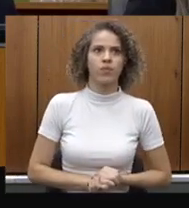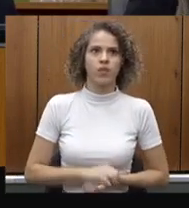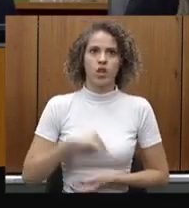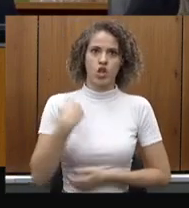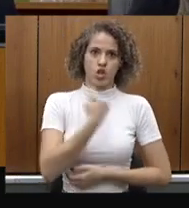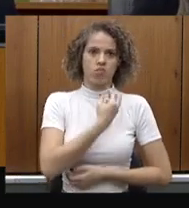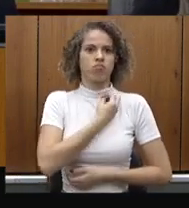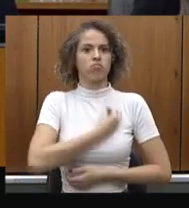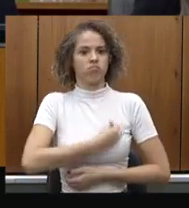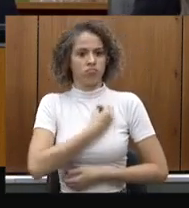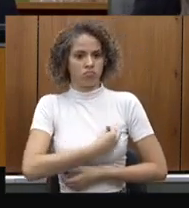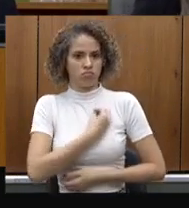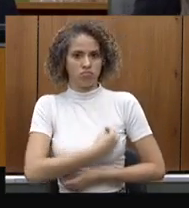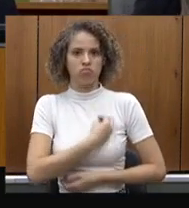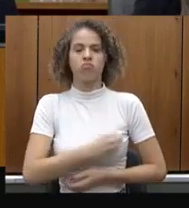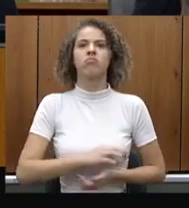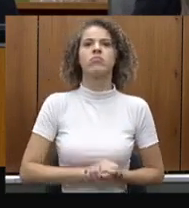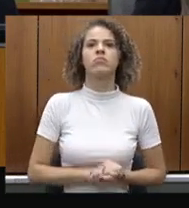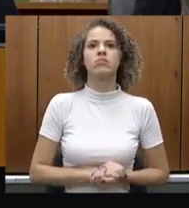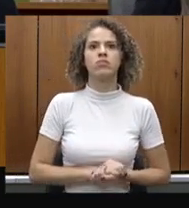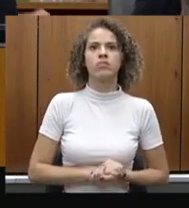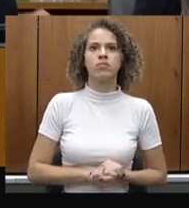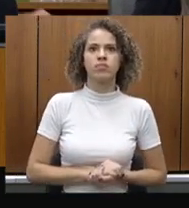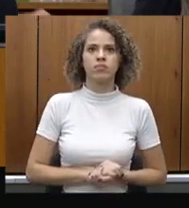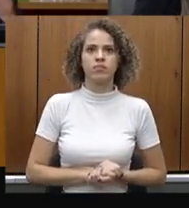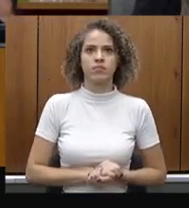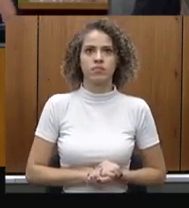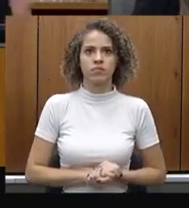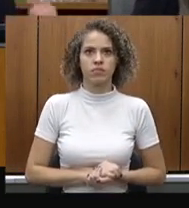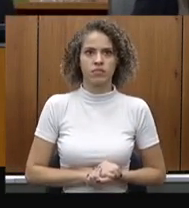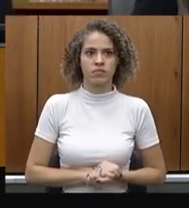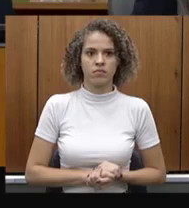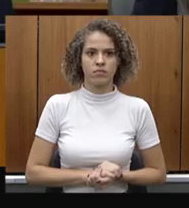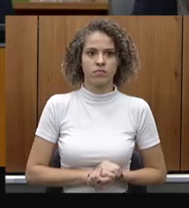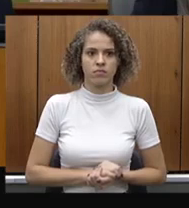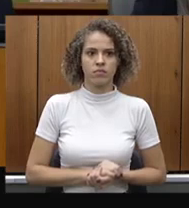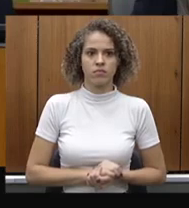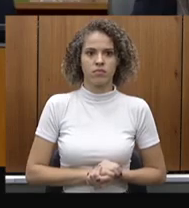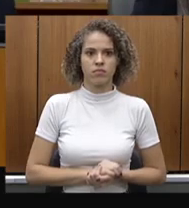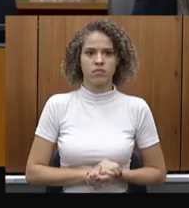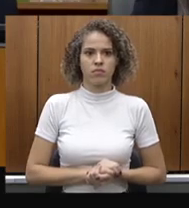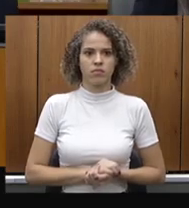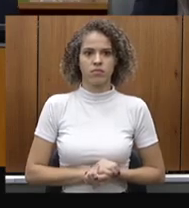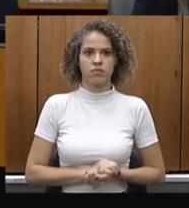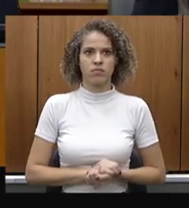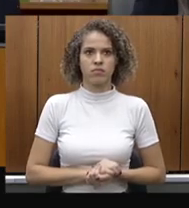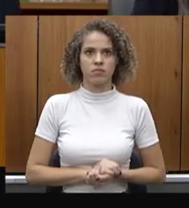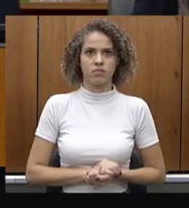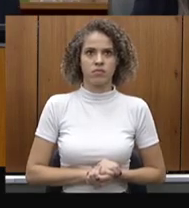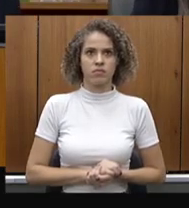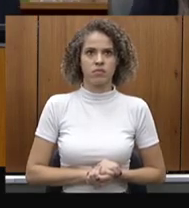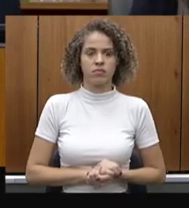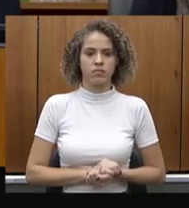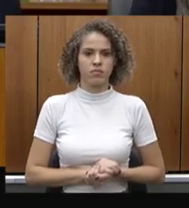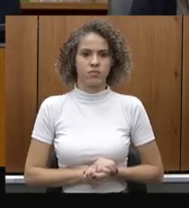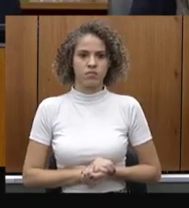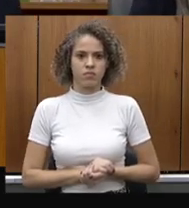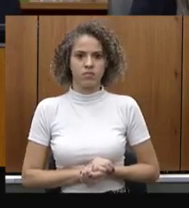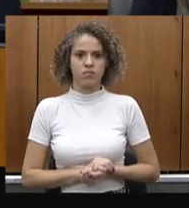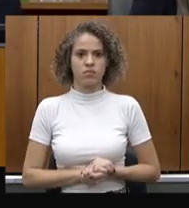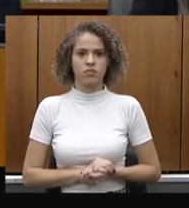importante da atenção secundária que a gente traz aqui para vocês. Pode passar, por favor. A nova farmácia de Minas.